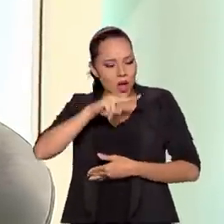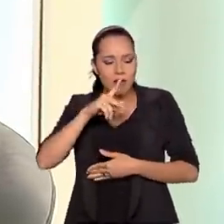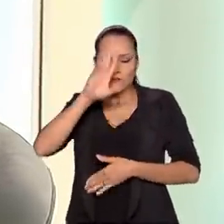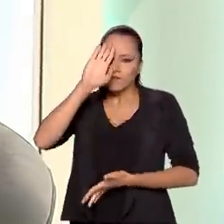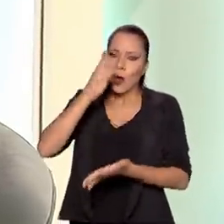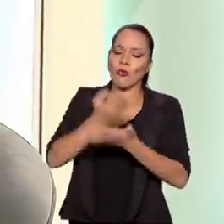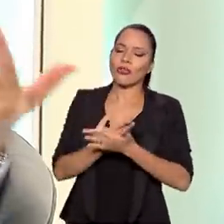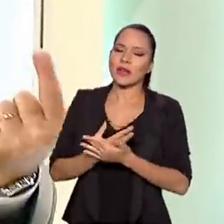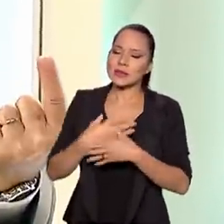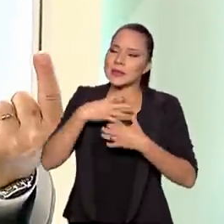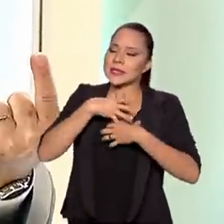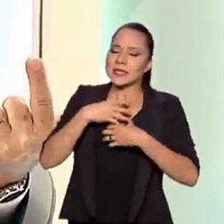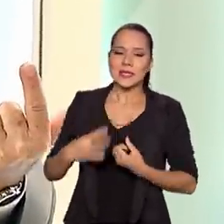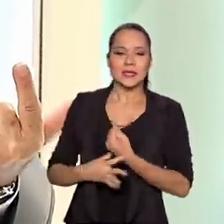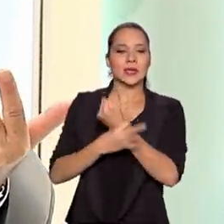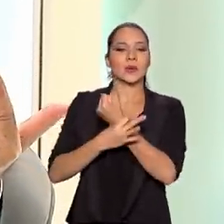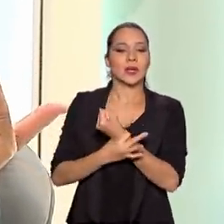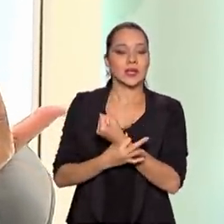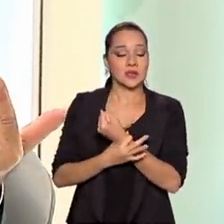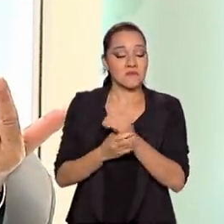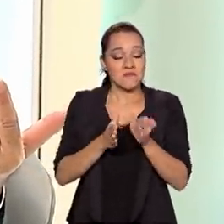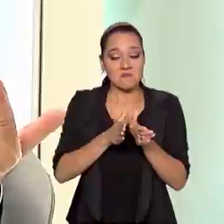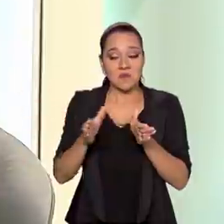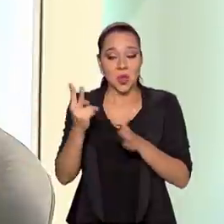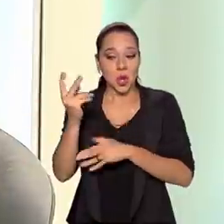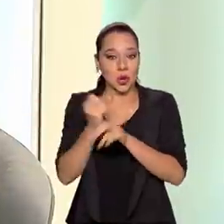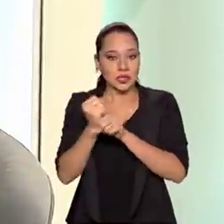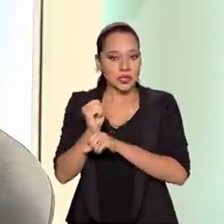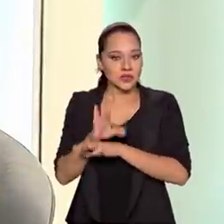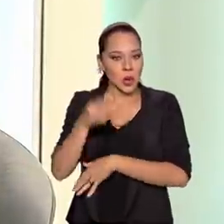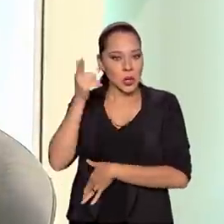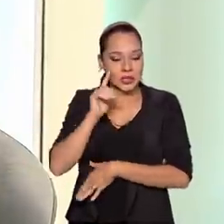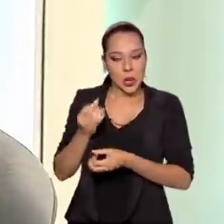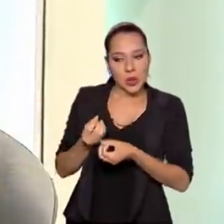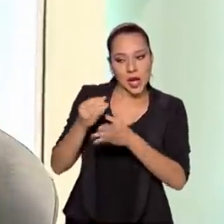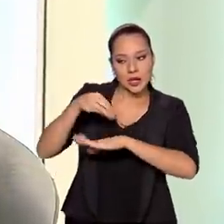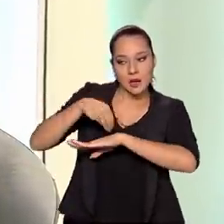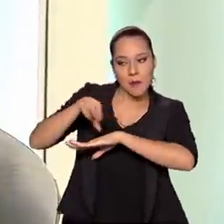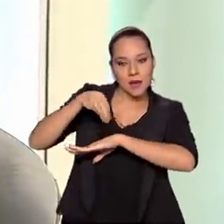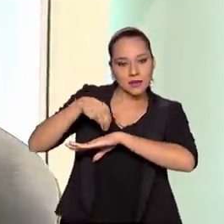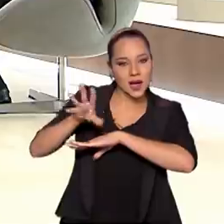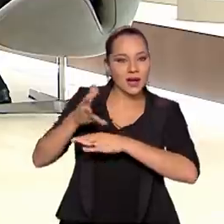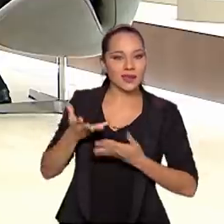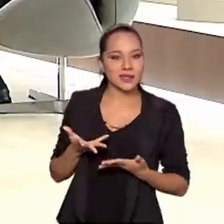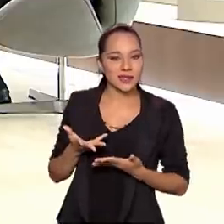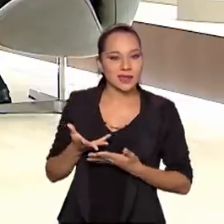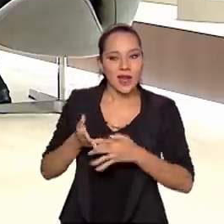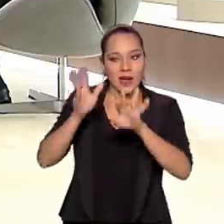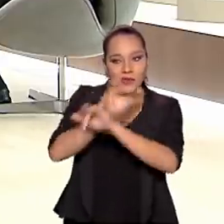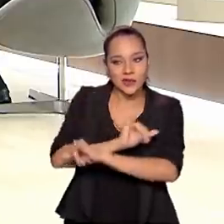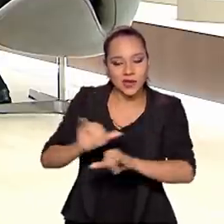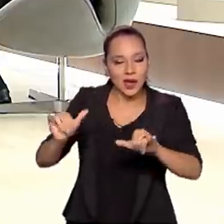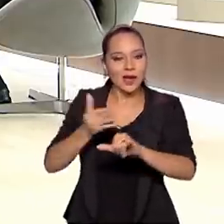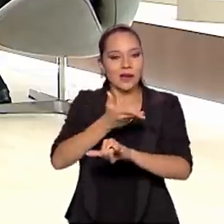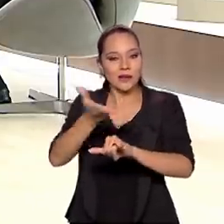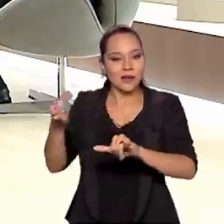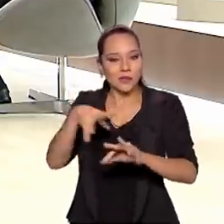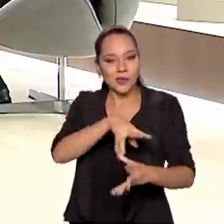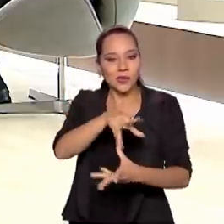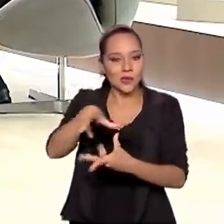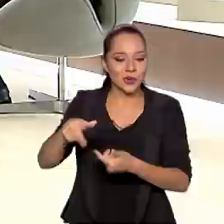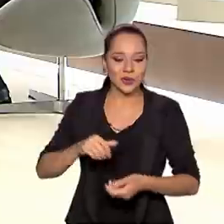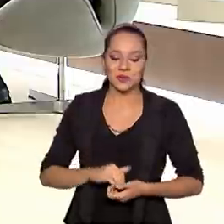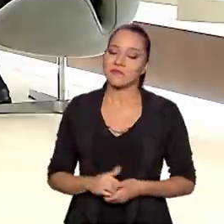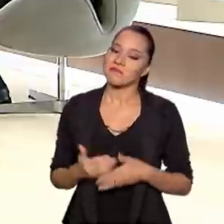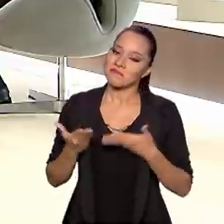transmite segurança. Em dois anos, nós temos conseguido dar essa mensagem, transmitir essa mensagem, esse recado ao mundo.